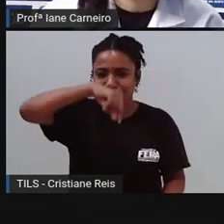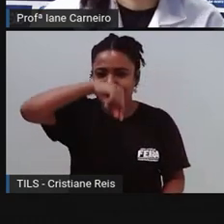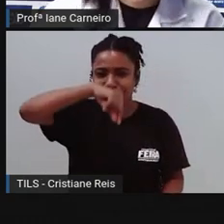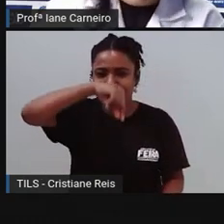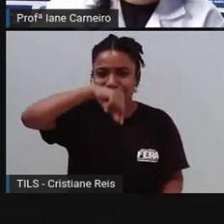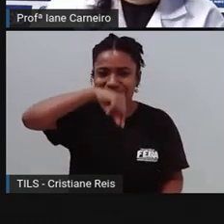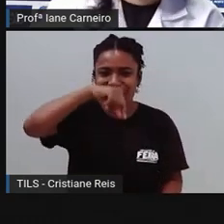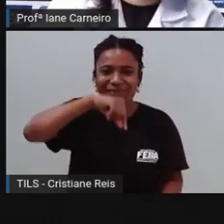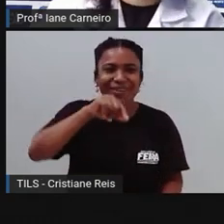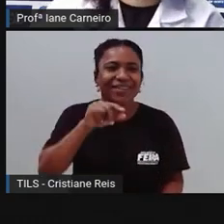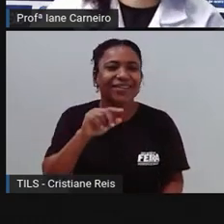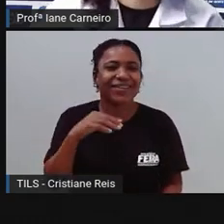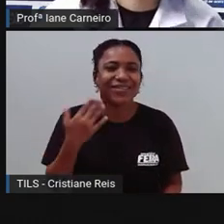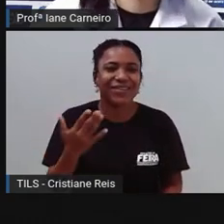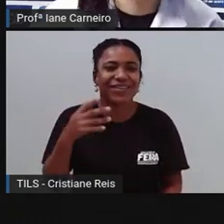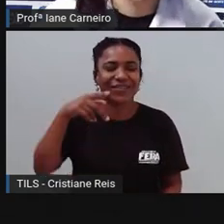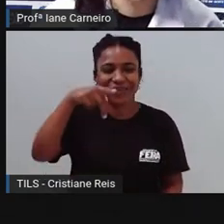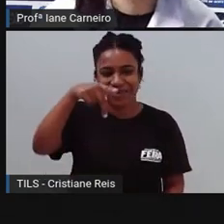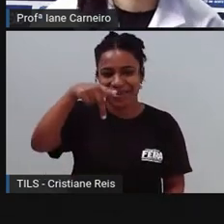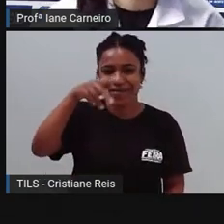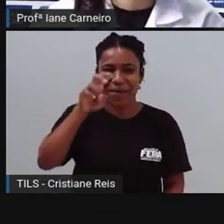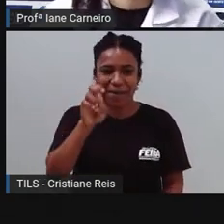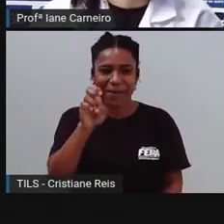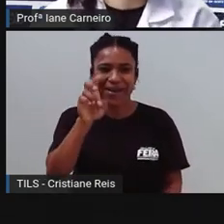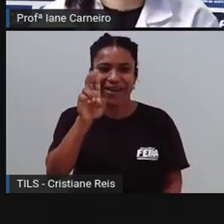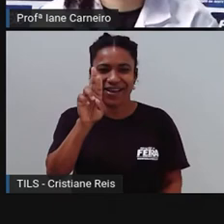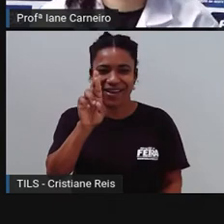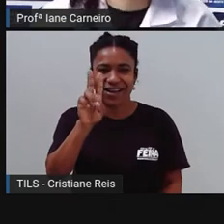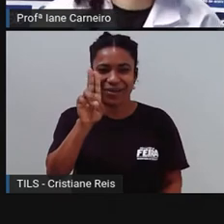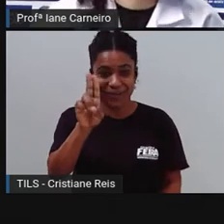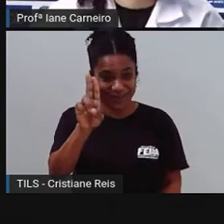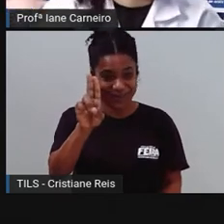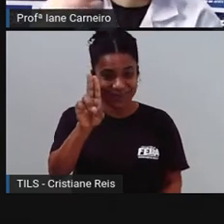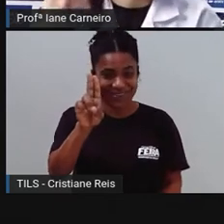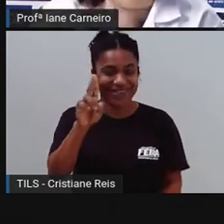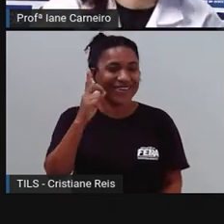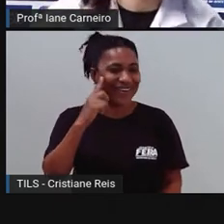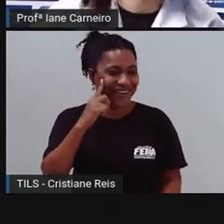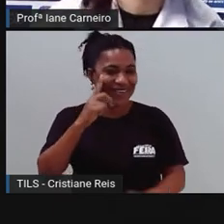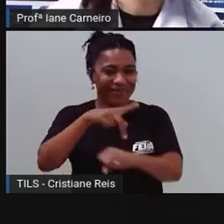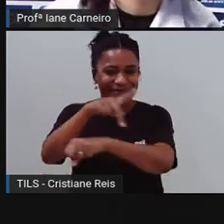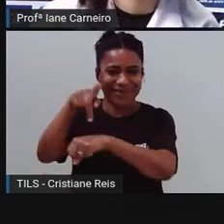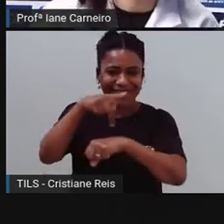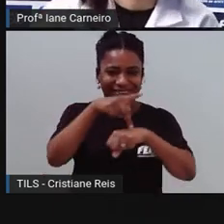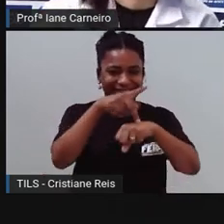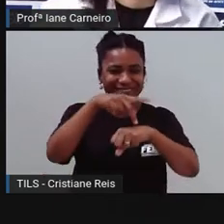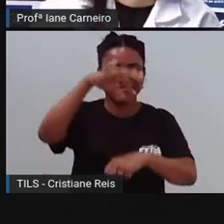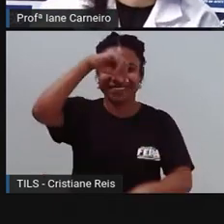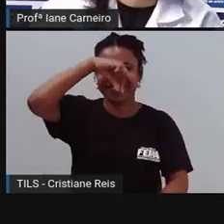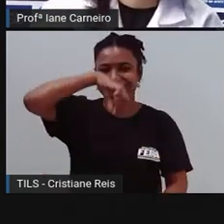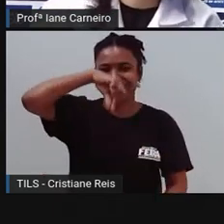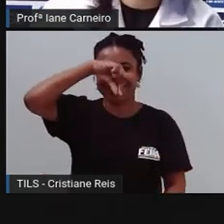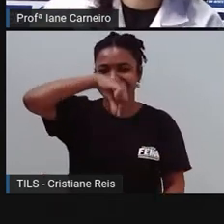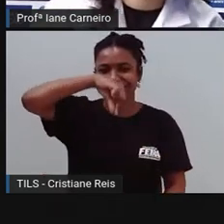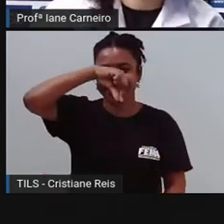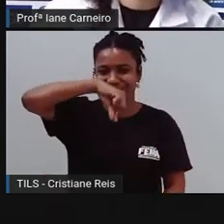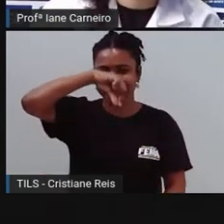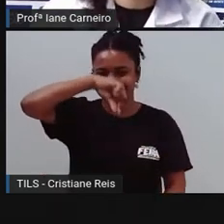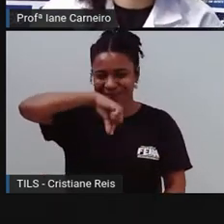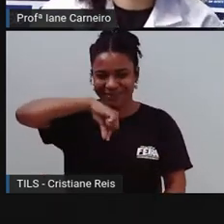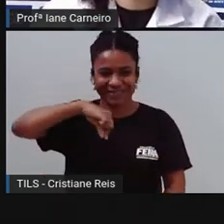É o Peru, né? O Peru é o nome de um país da América do Sul, né? E aí quem